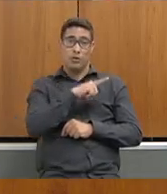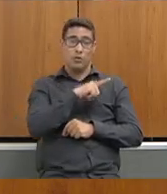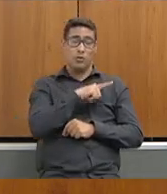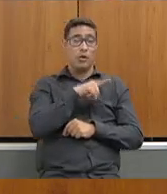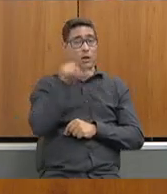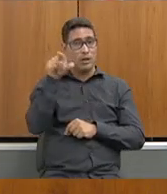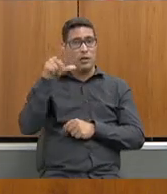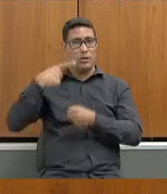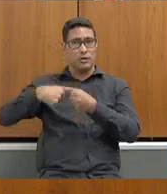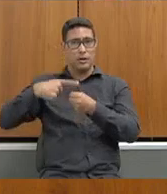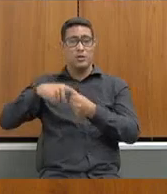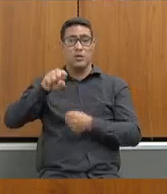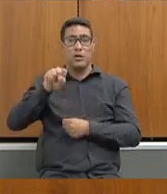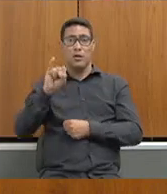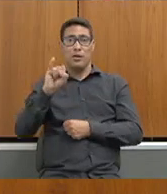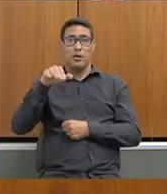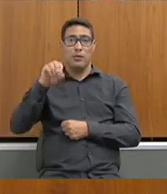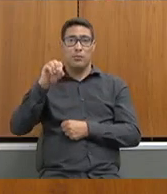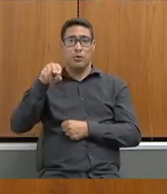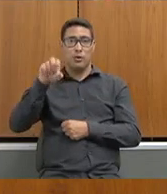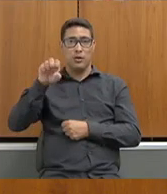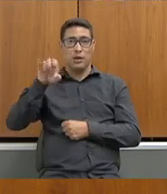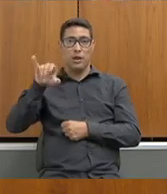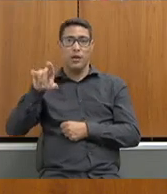nessa casa, dizer da nossa